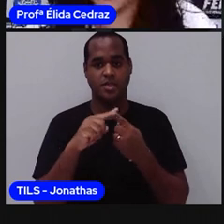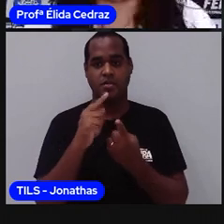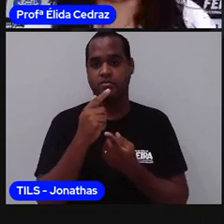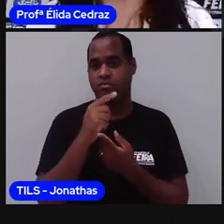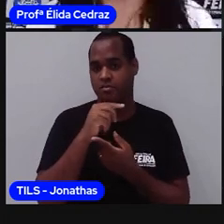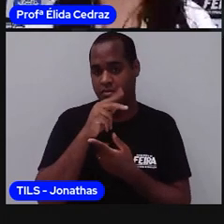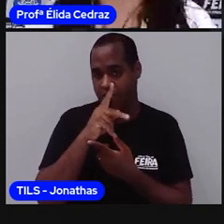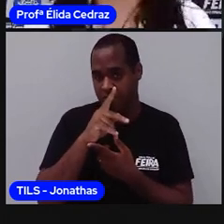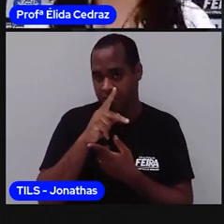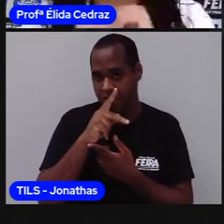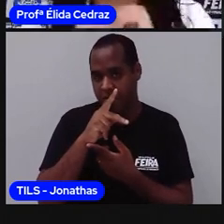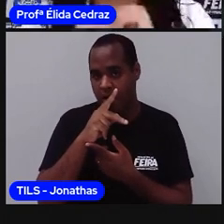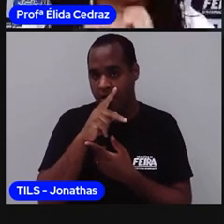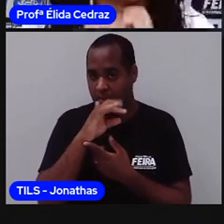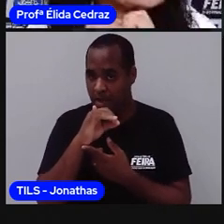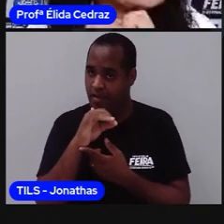paterno.